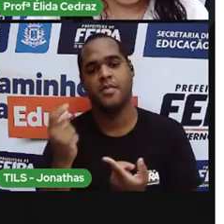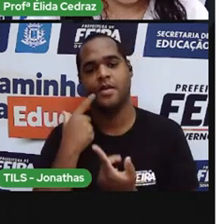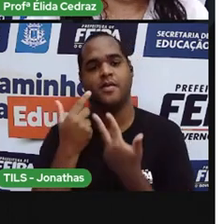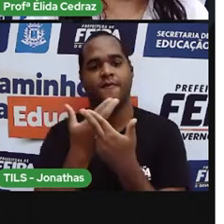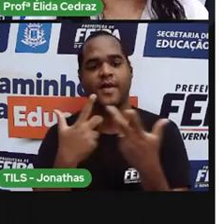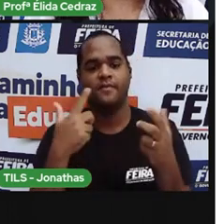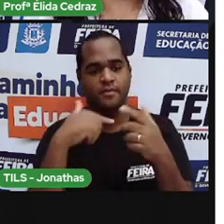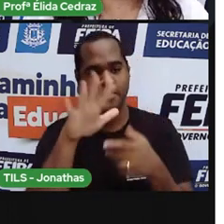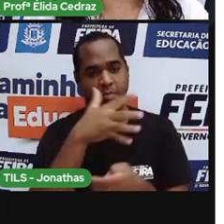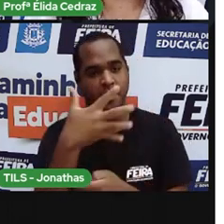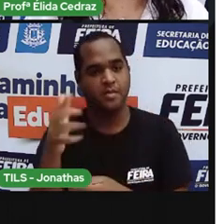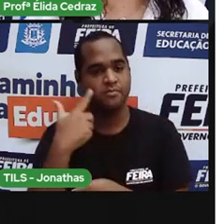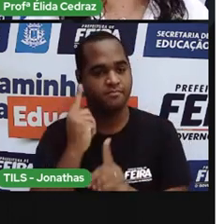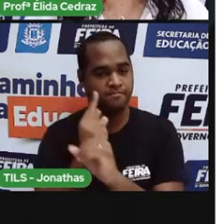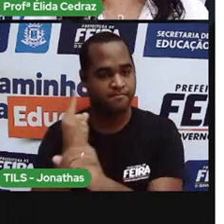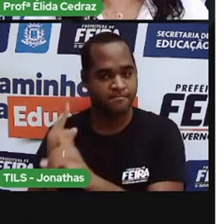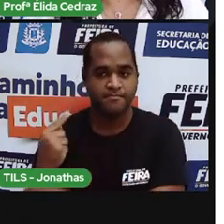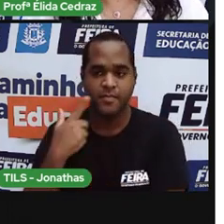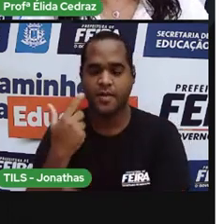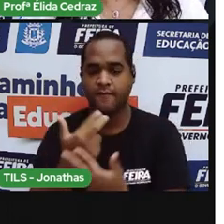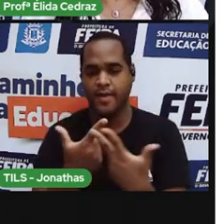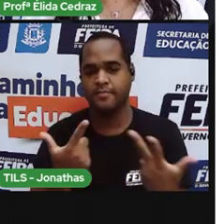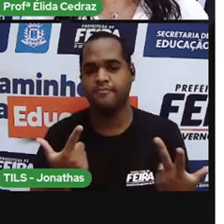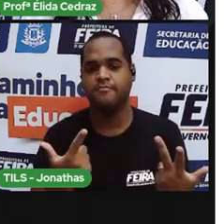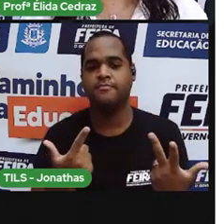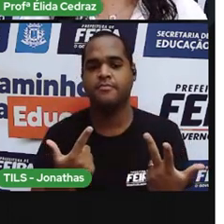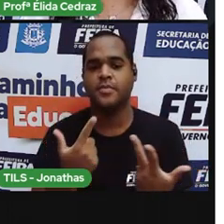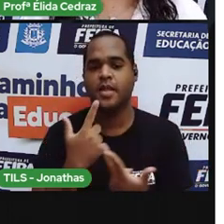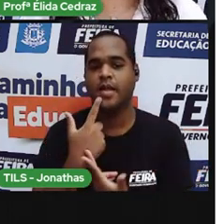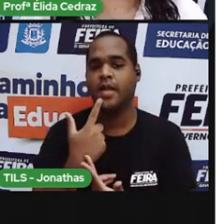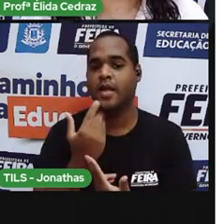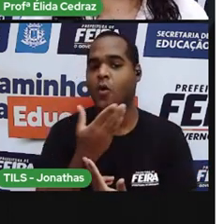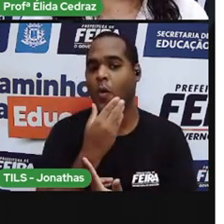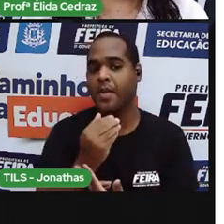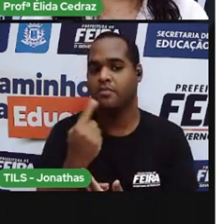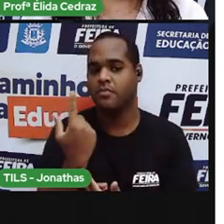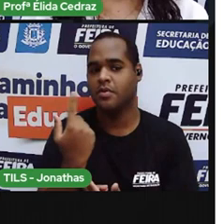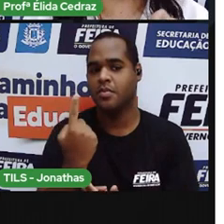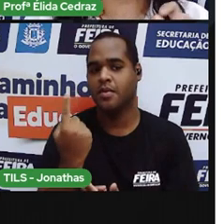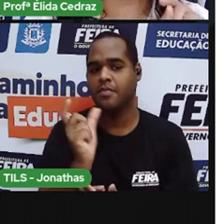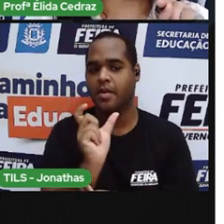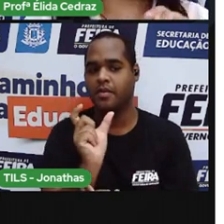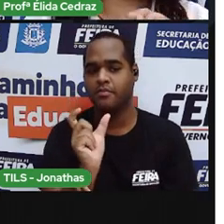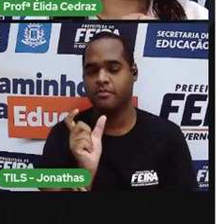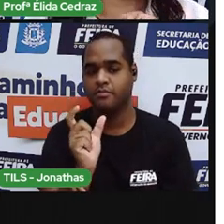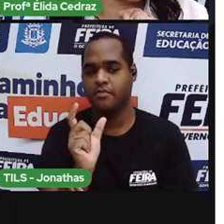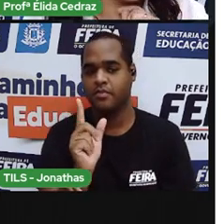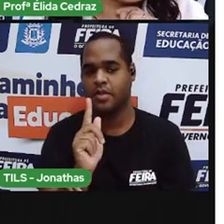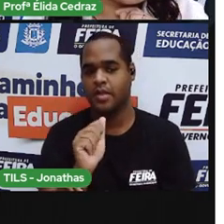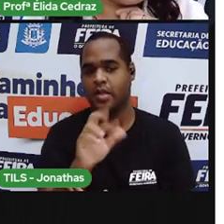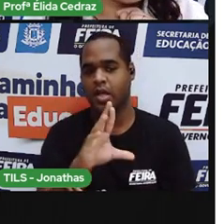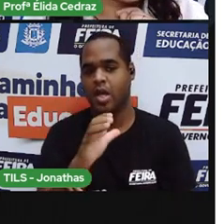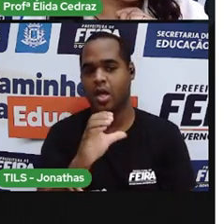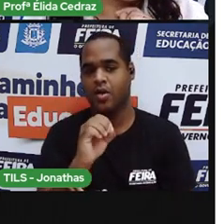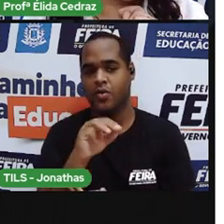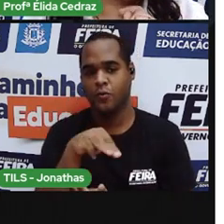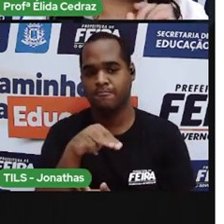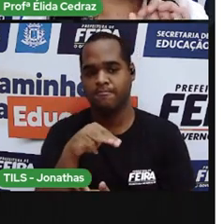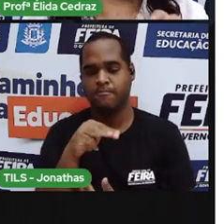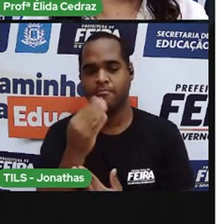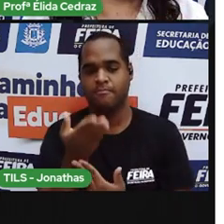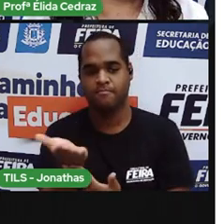Vamos lá? Olha só, a primeira palavra que a Pró encontrou aqui foi garçom.